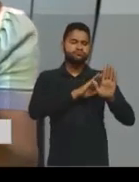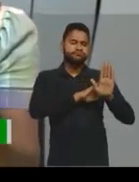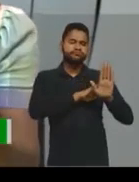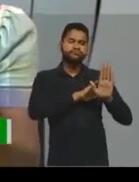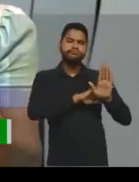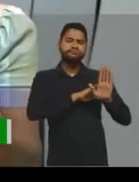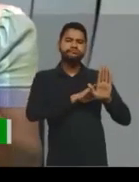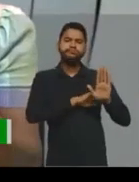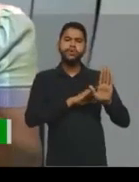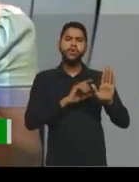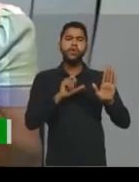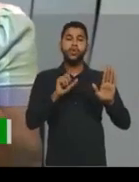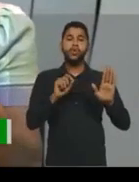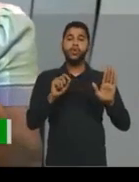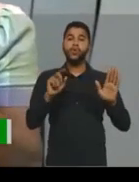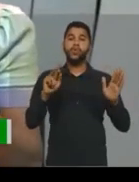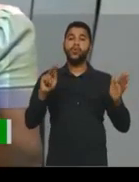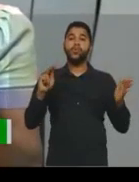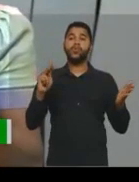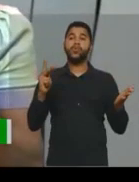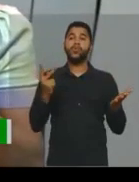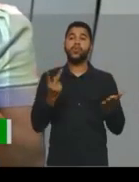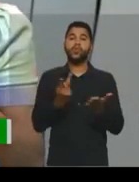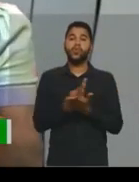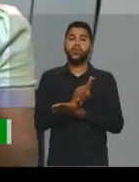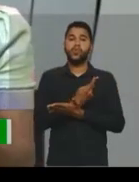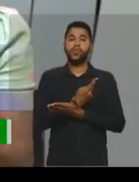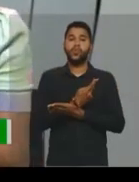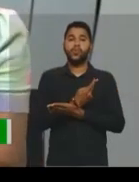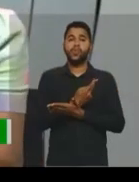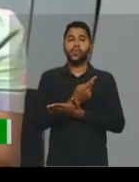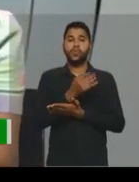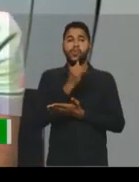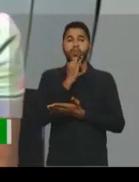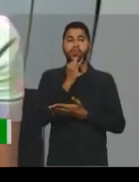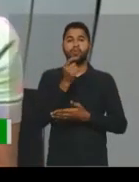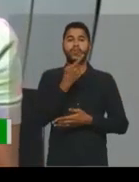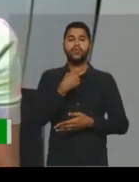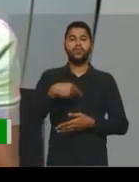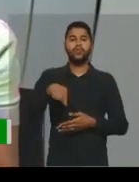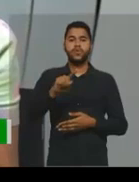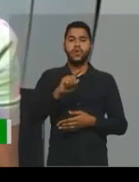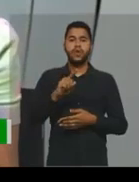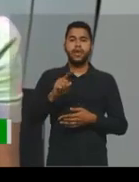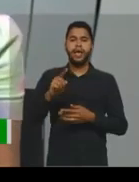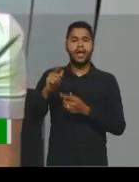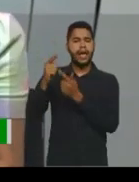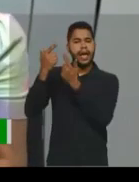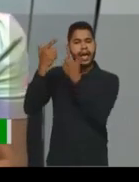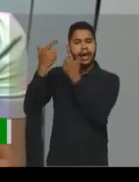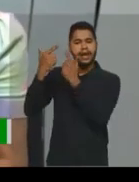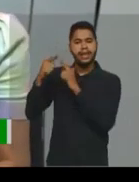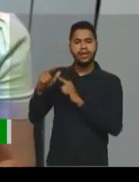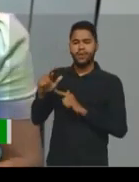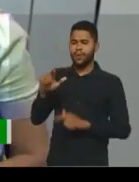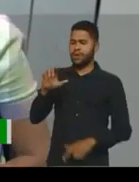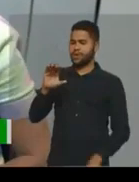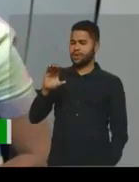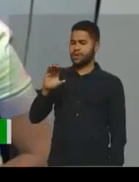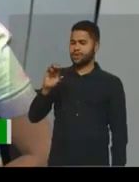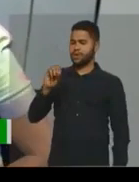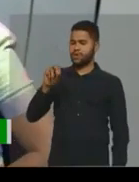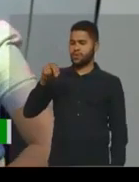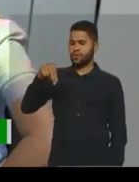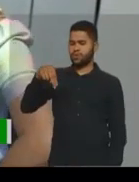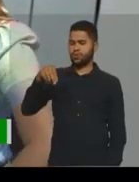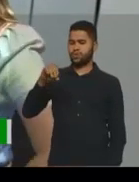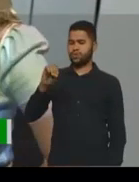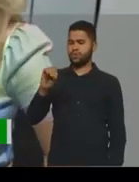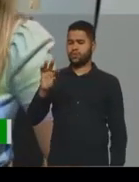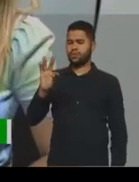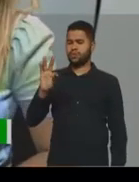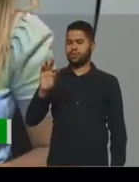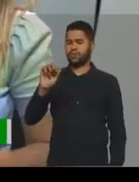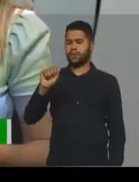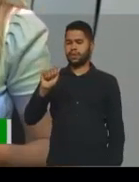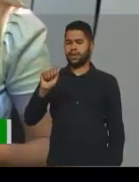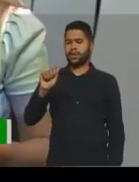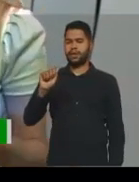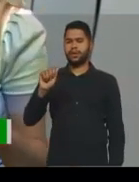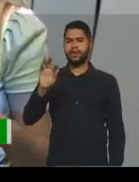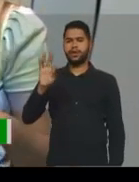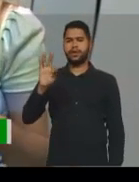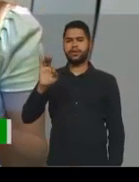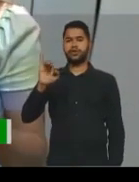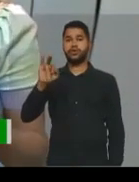é aquele que acontece quando nós temos a linguagem conotativa, né, professora? E isso é muito